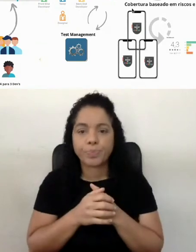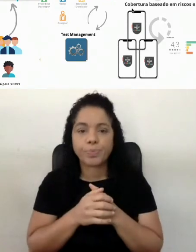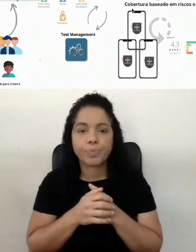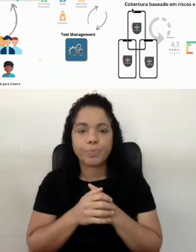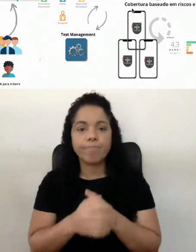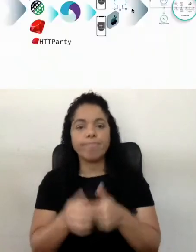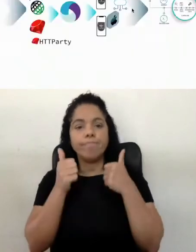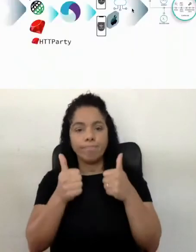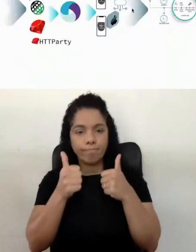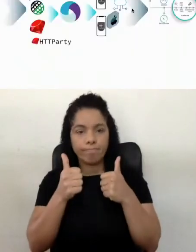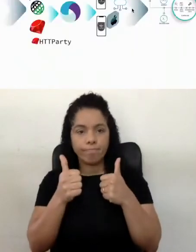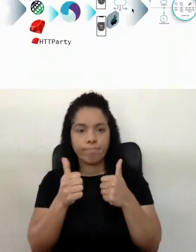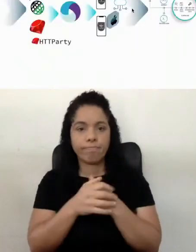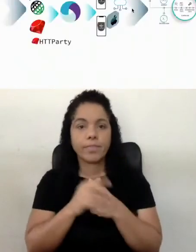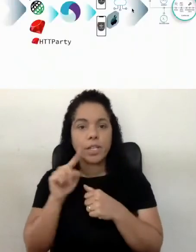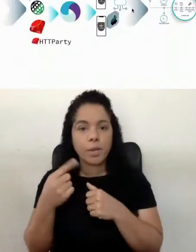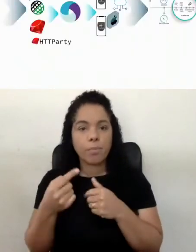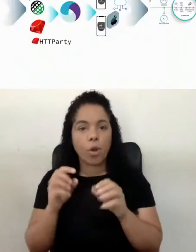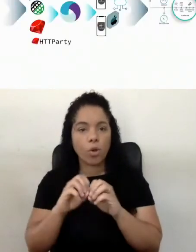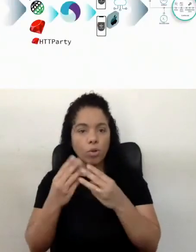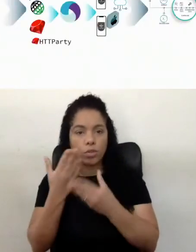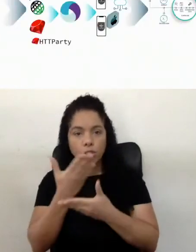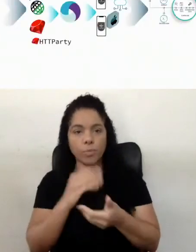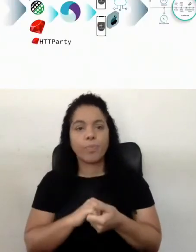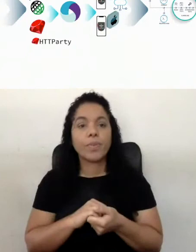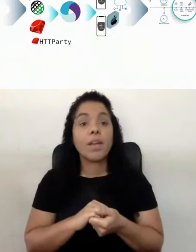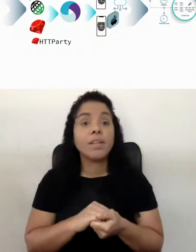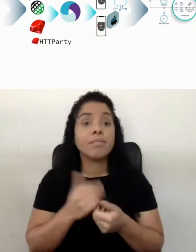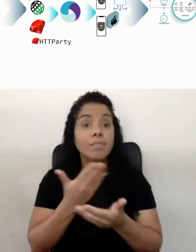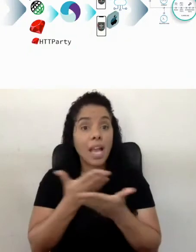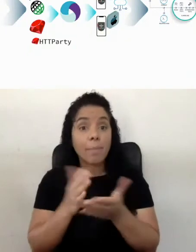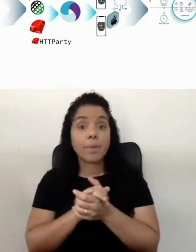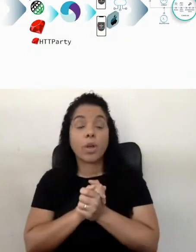Muito bem. Então, deixa passar aqui para o próximo slide. E aí, pessoal?